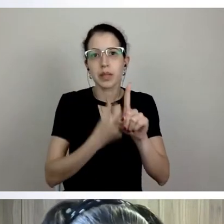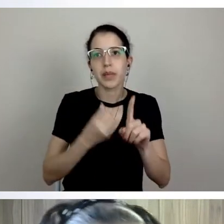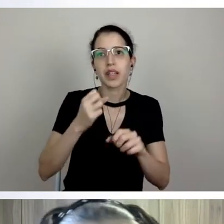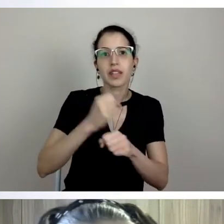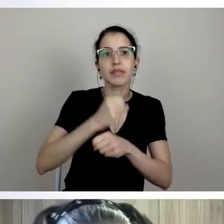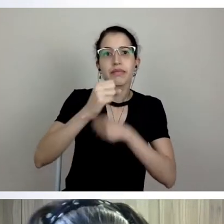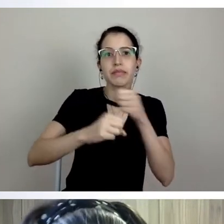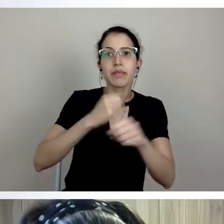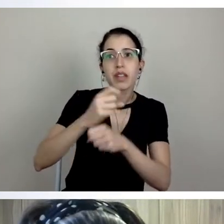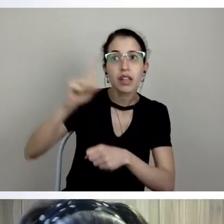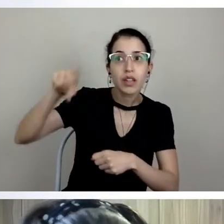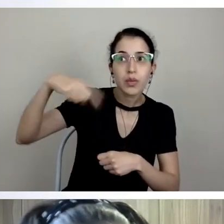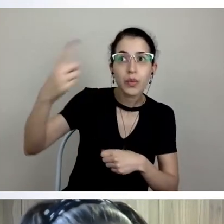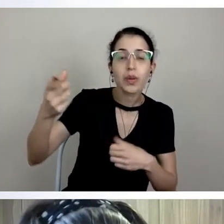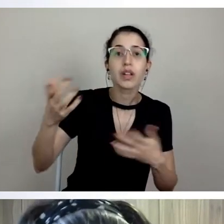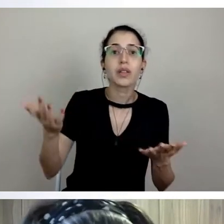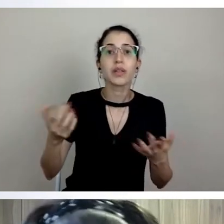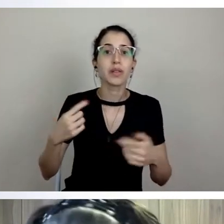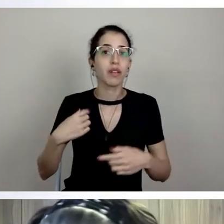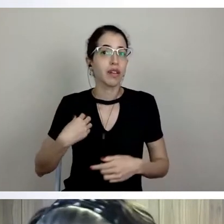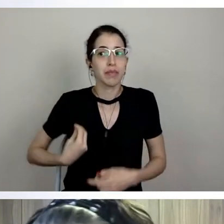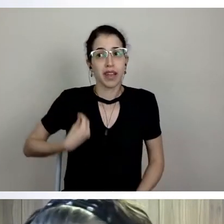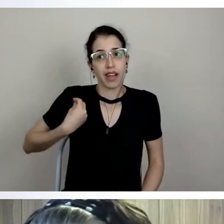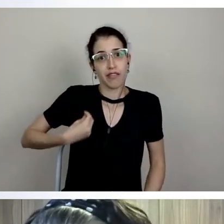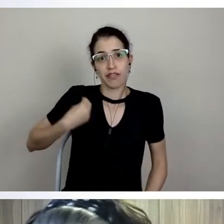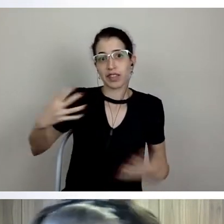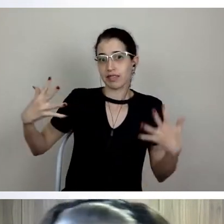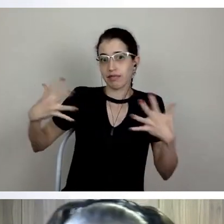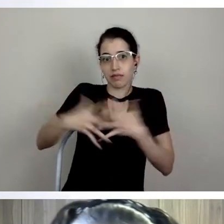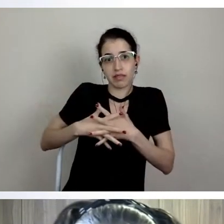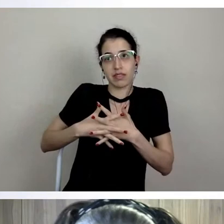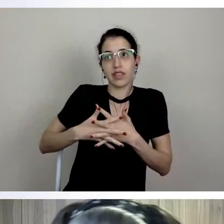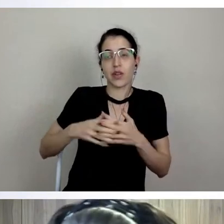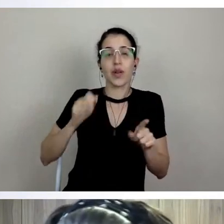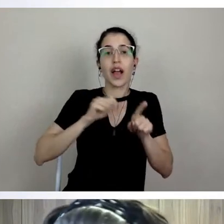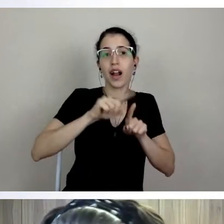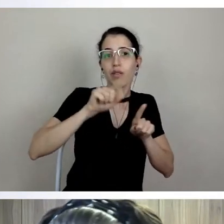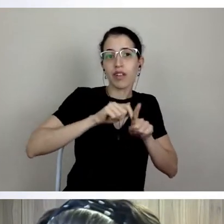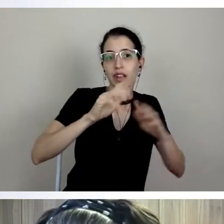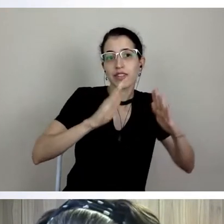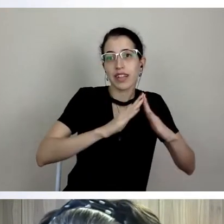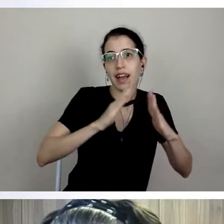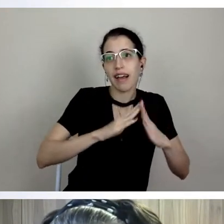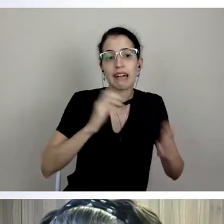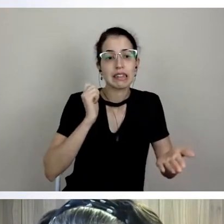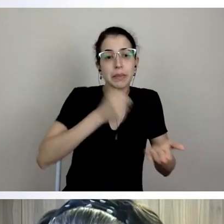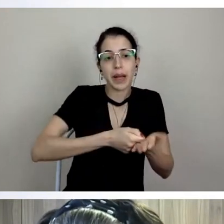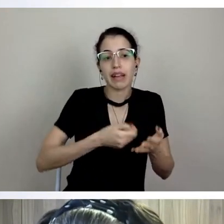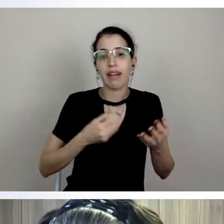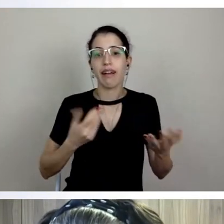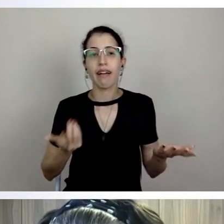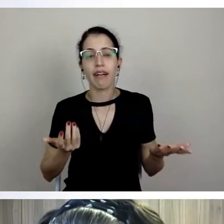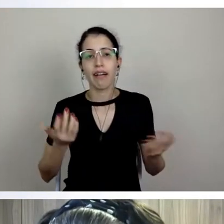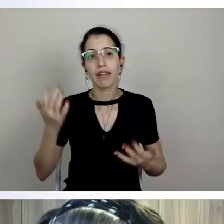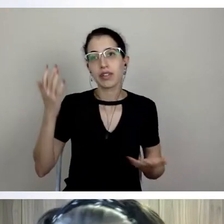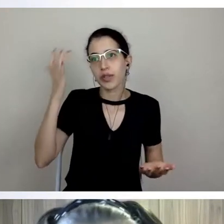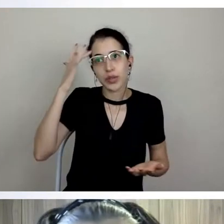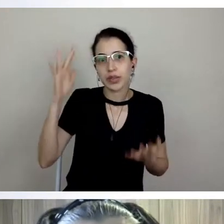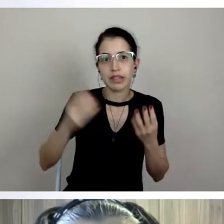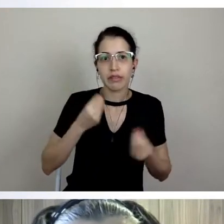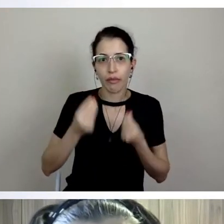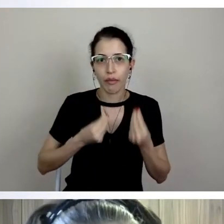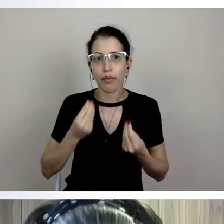em termos de aluguel, dia de casa, por exemplo, coisas desse tipo, e aí pergunta, então, quais são as diretrizes e